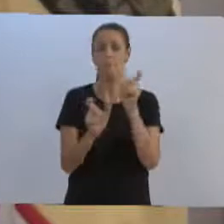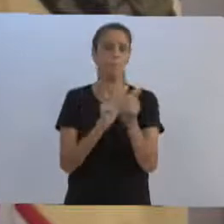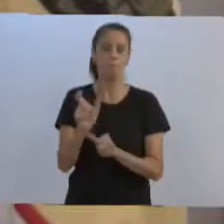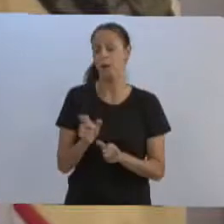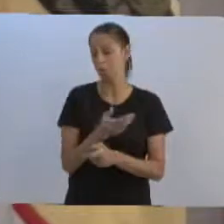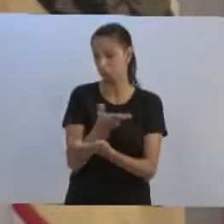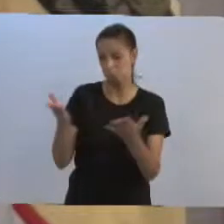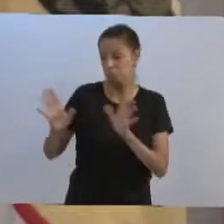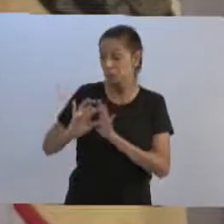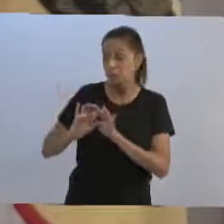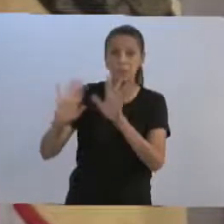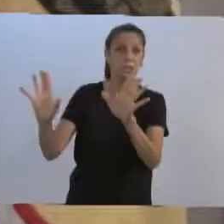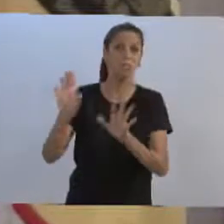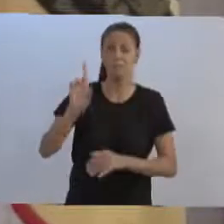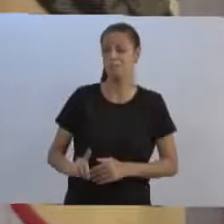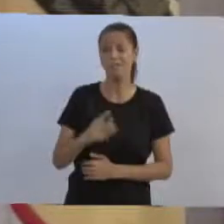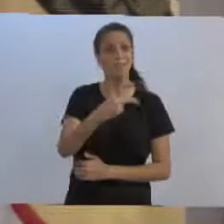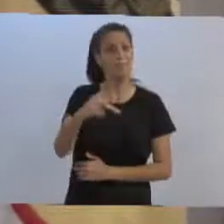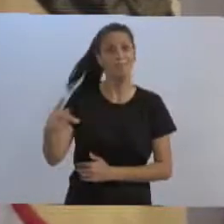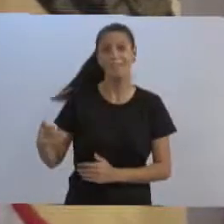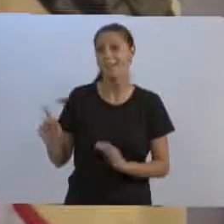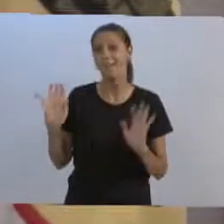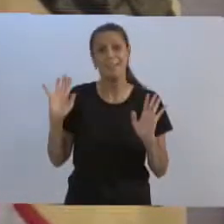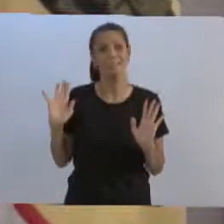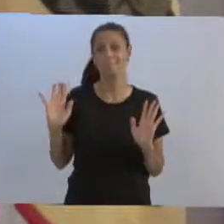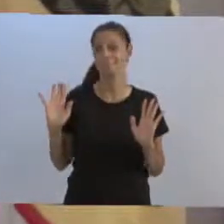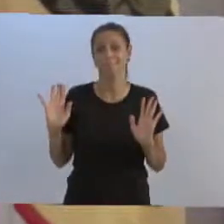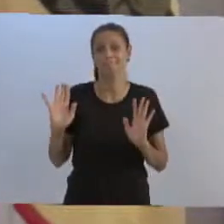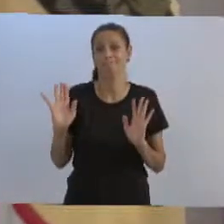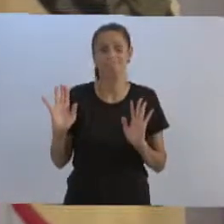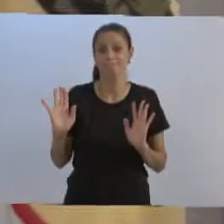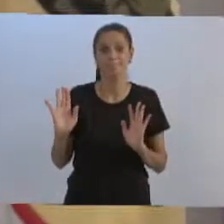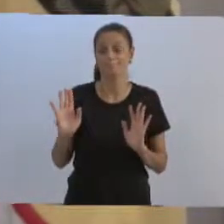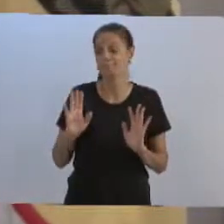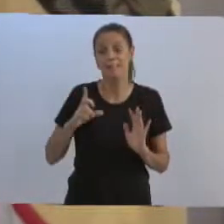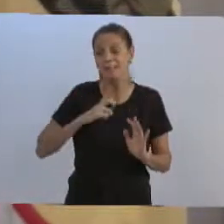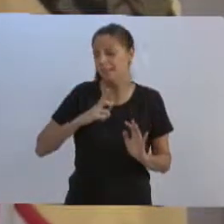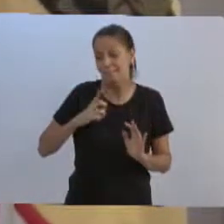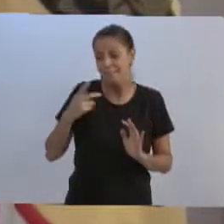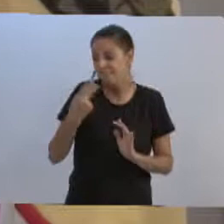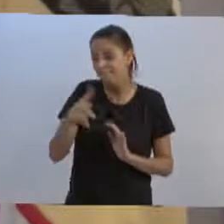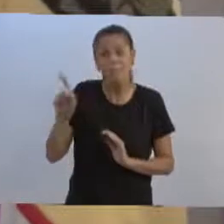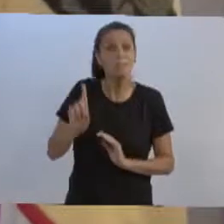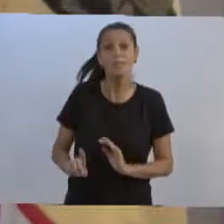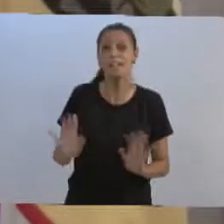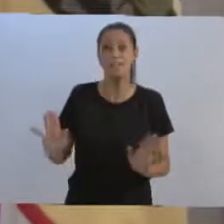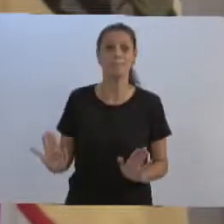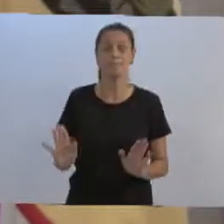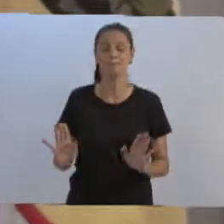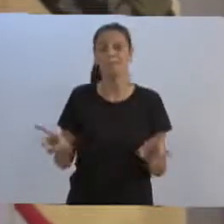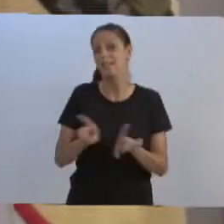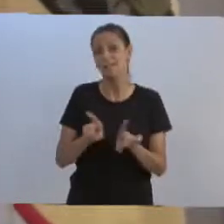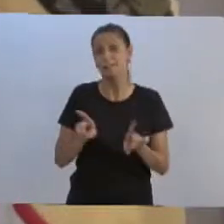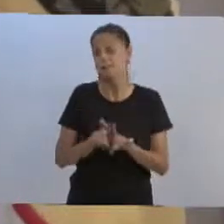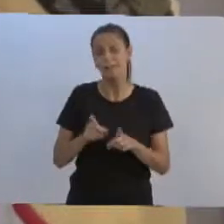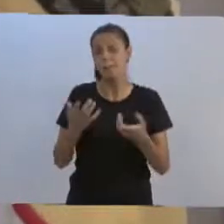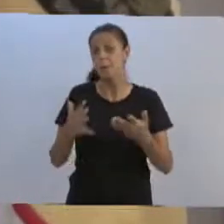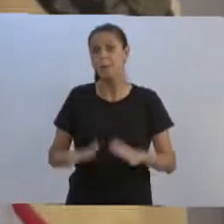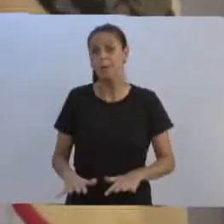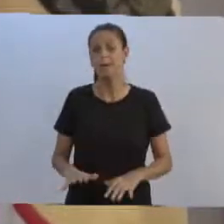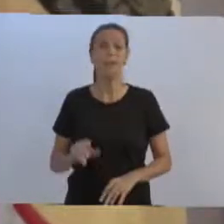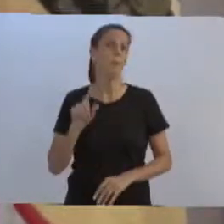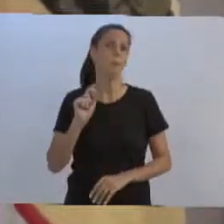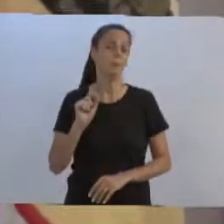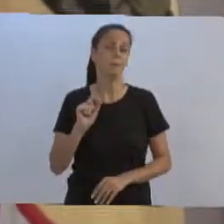Esse direito absoluto, indiscriminado. E muito menos, eu gostaria também de me